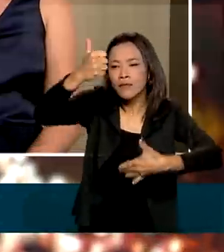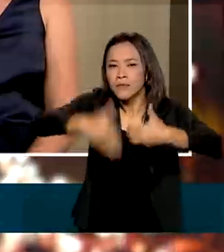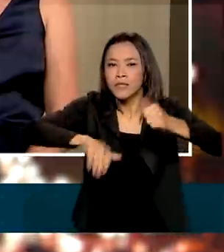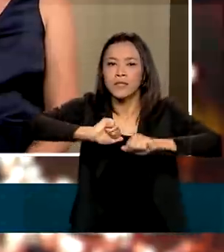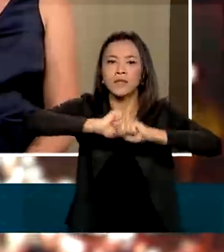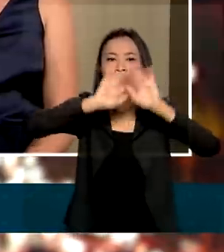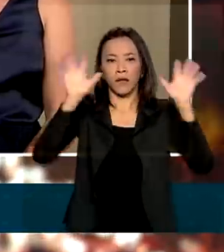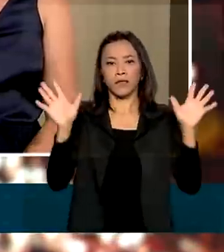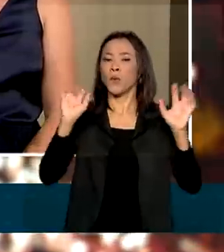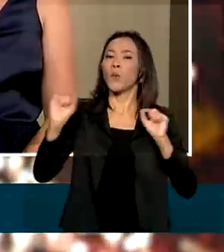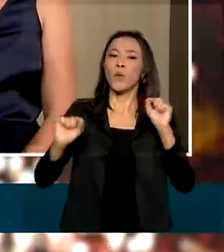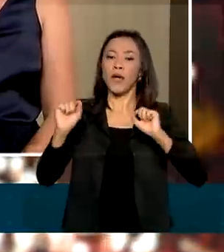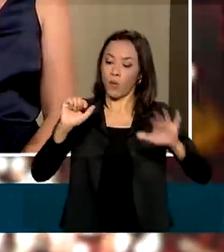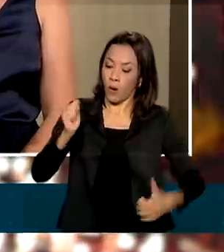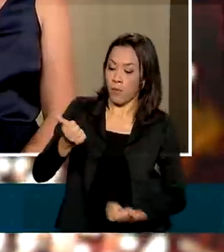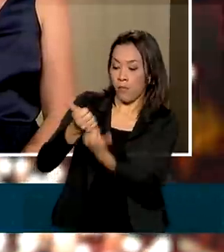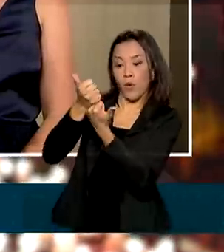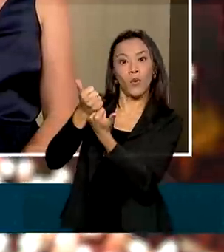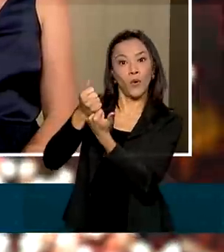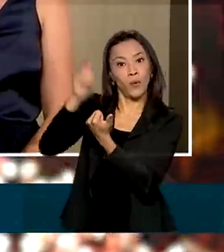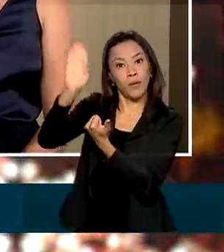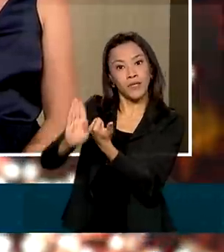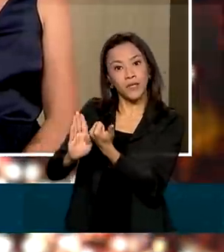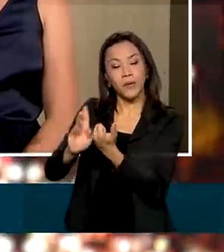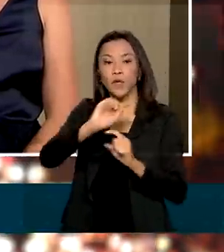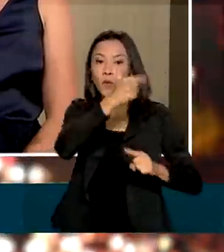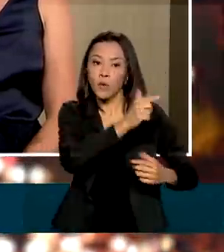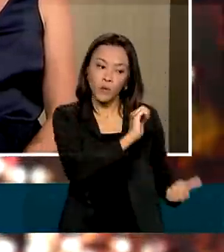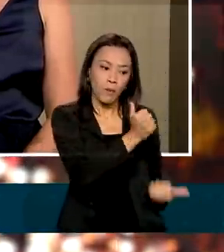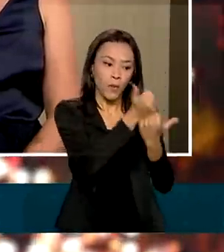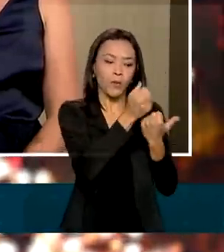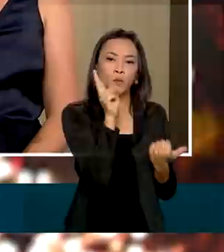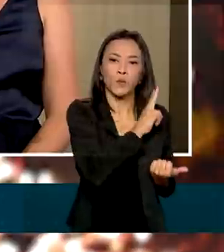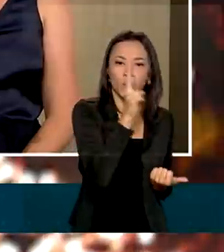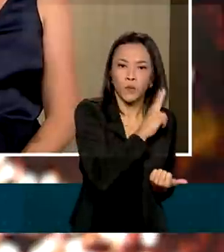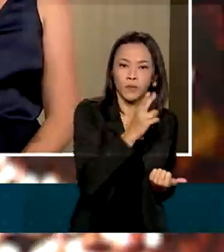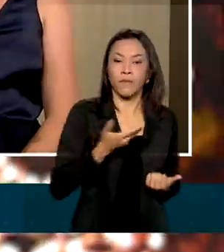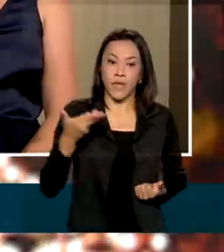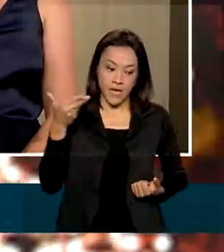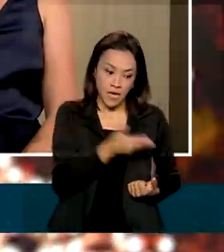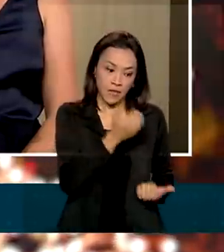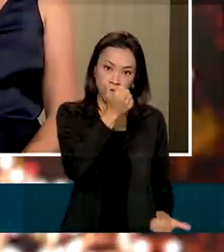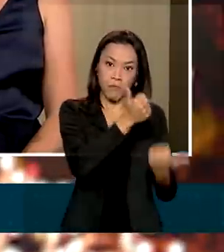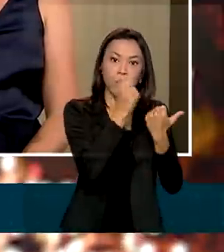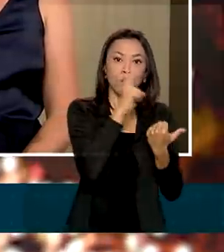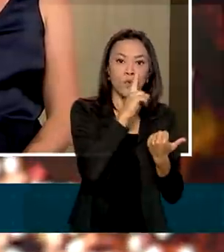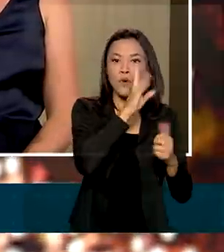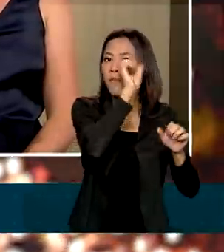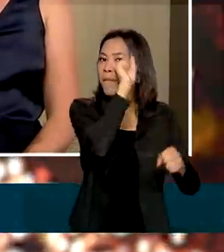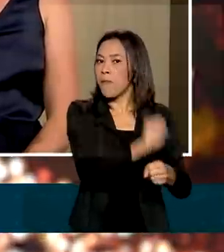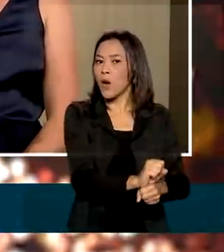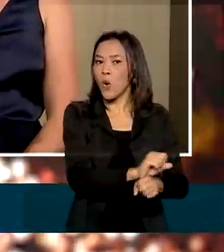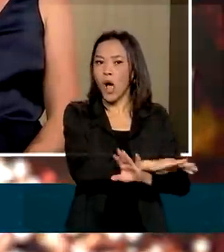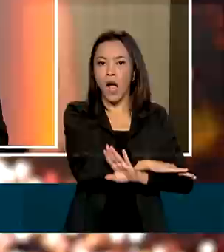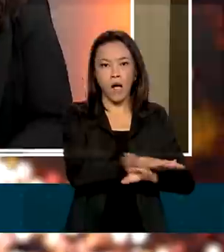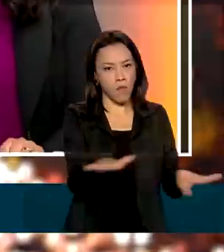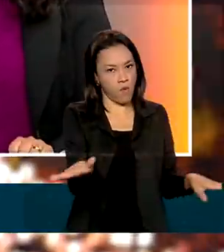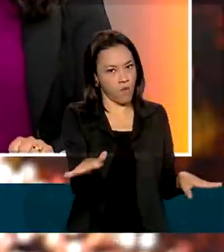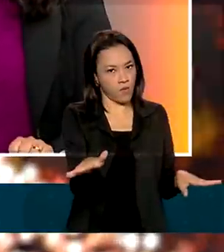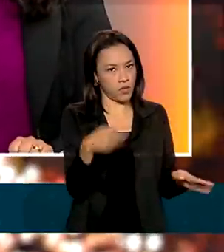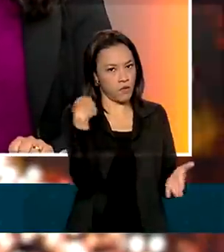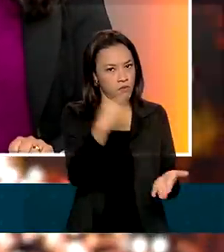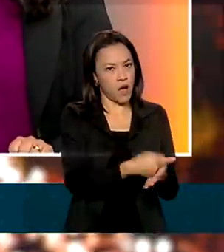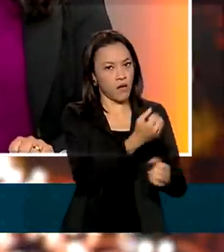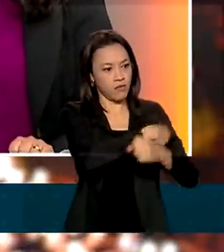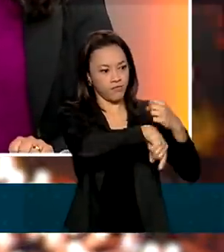entre o Auxílio Brasil e o Auxílio Emergencial. O Auxílio Emergencial parou de ser pago no último mês de outubro. Mas todos